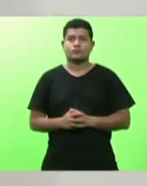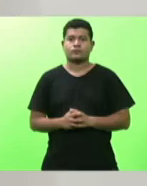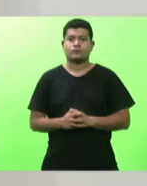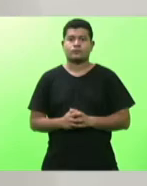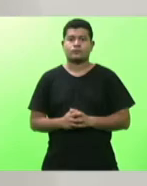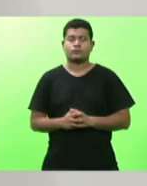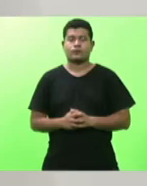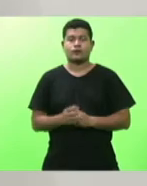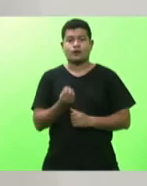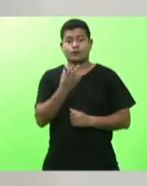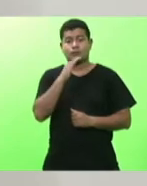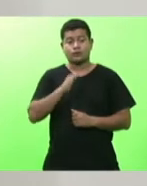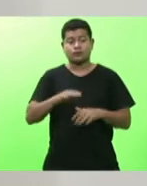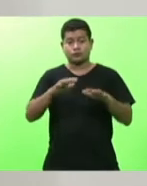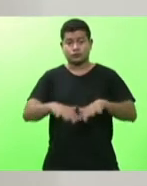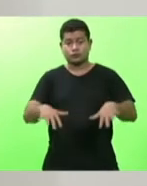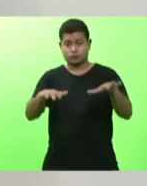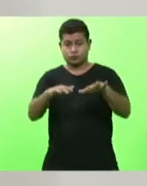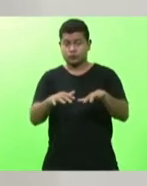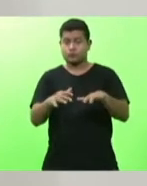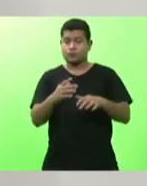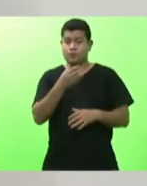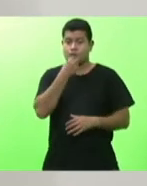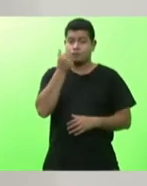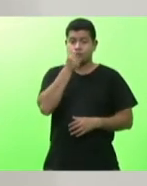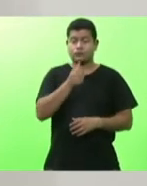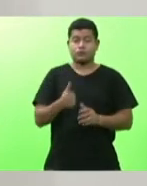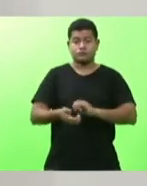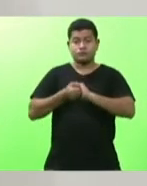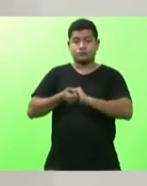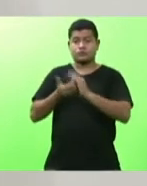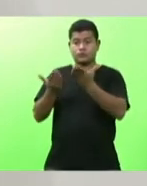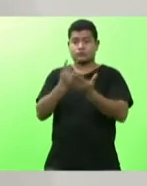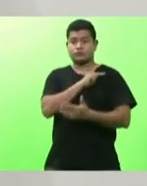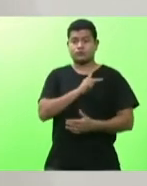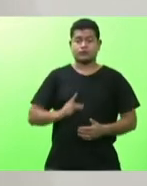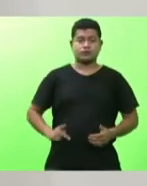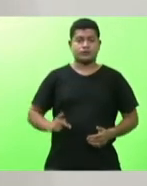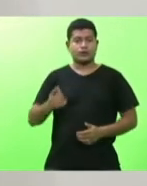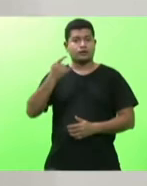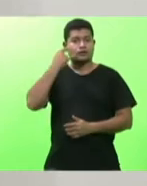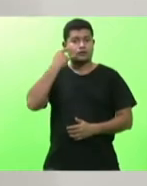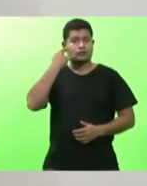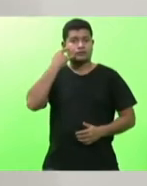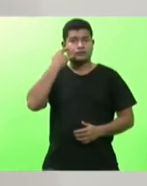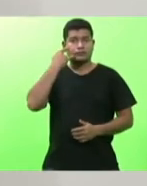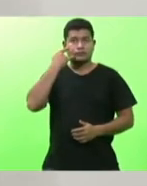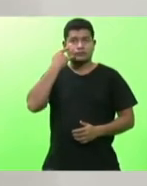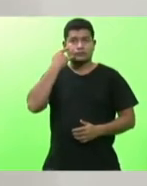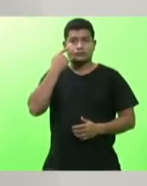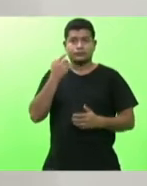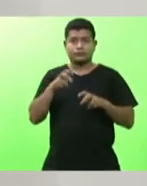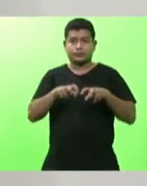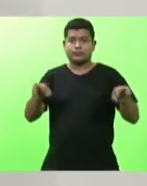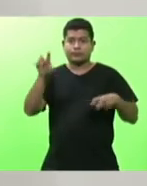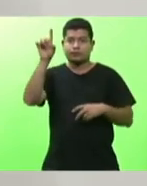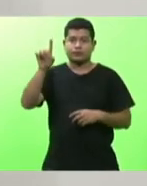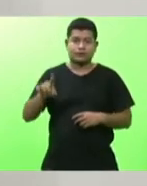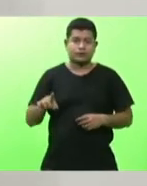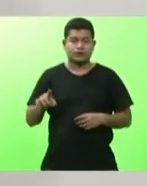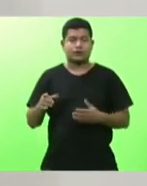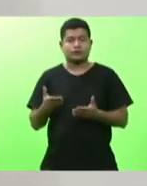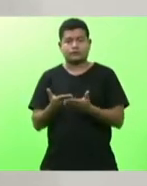Boa tarde a todos e a todas cumprimento o presidente da nossa casa deputado Mauro de Nadal mesa diretora os